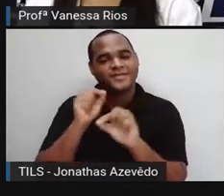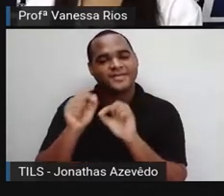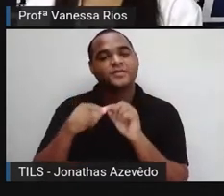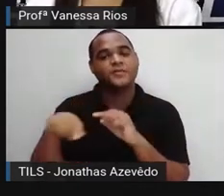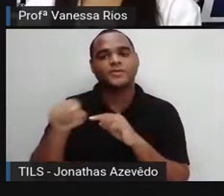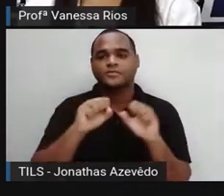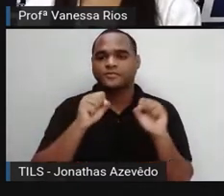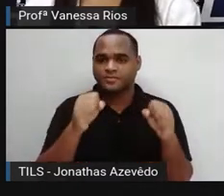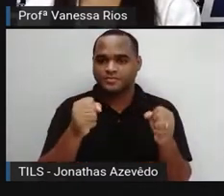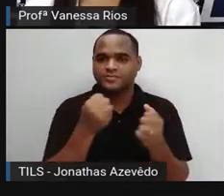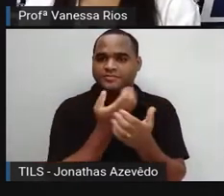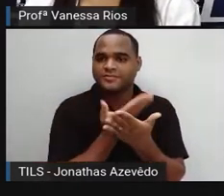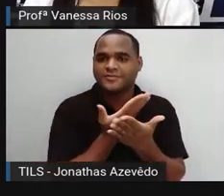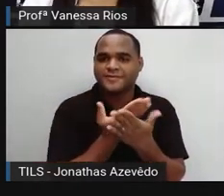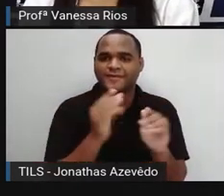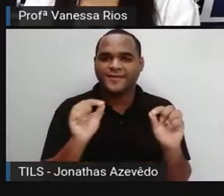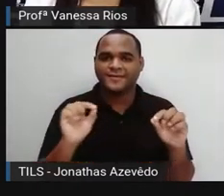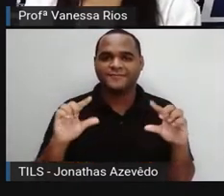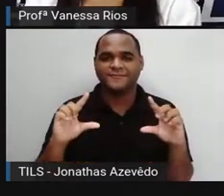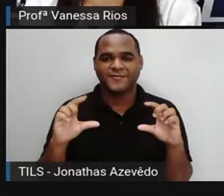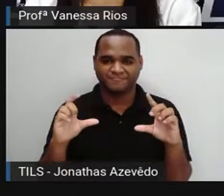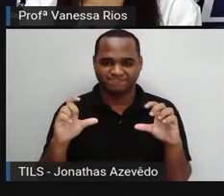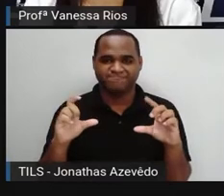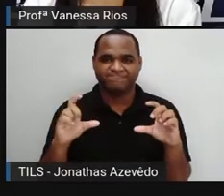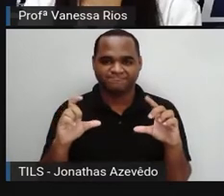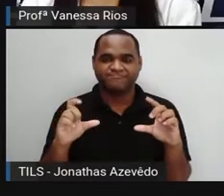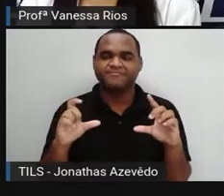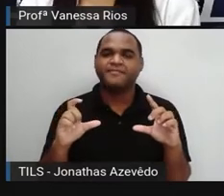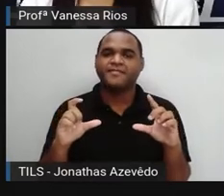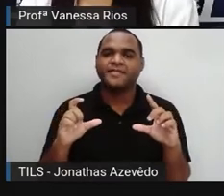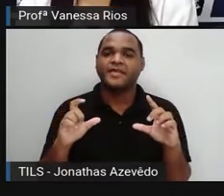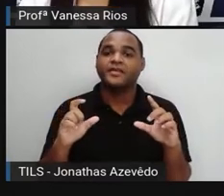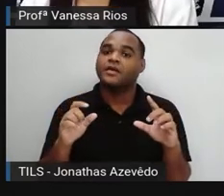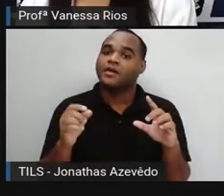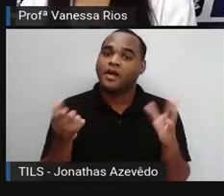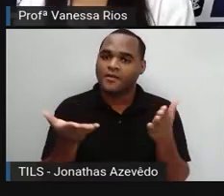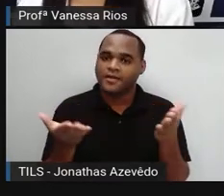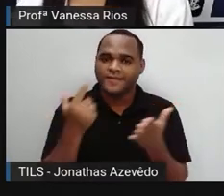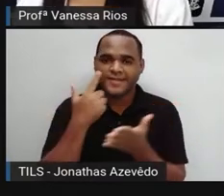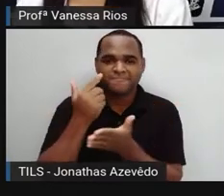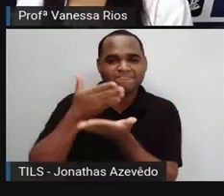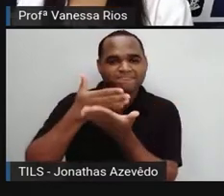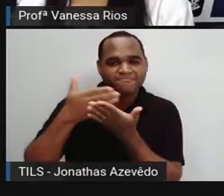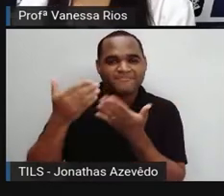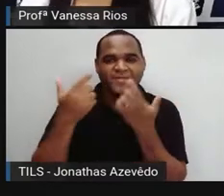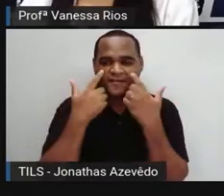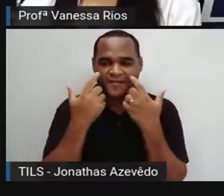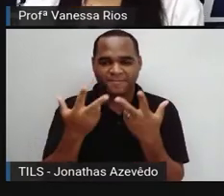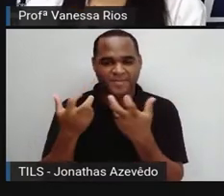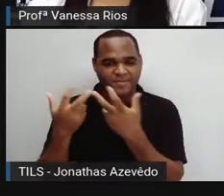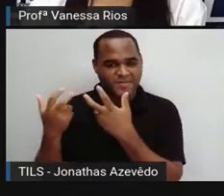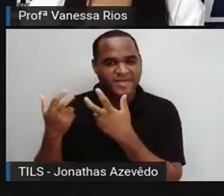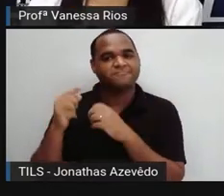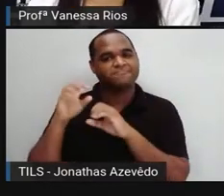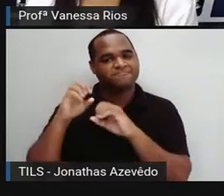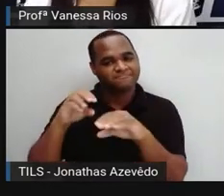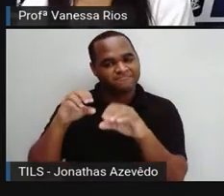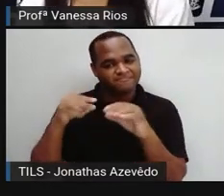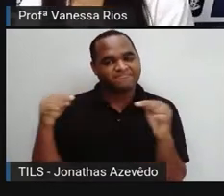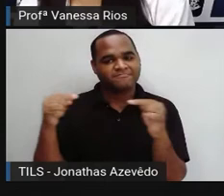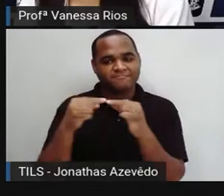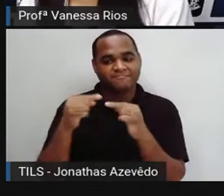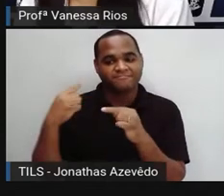estudar sobre fotografia e aí vocês já começam observando que esta aula tem uma